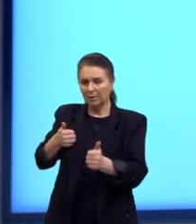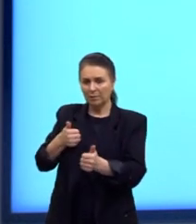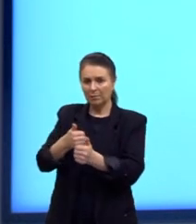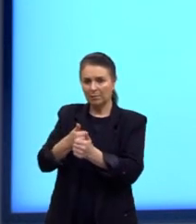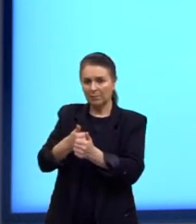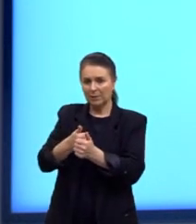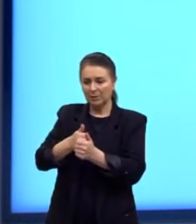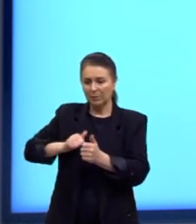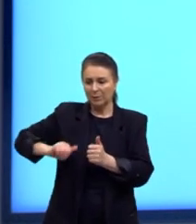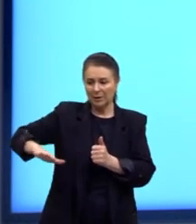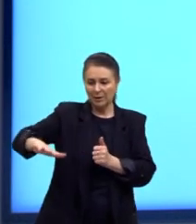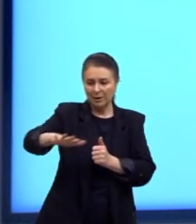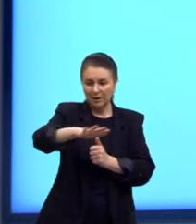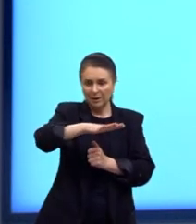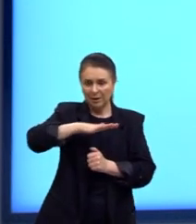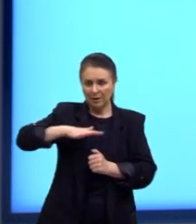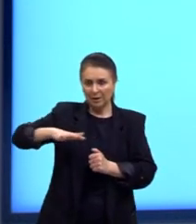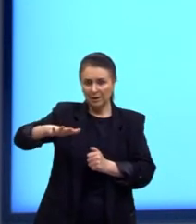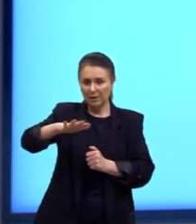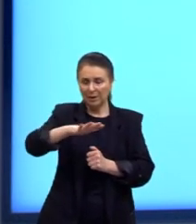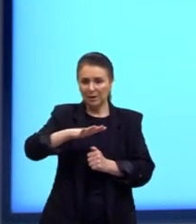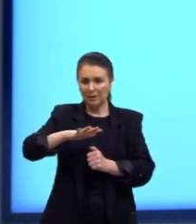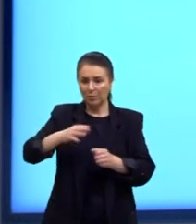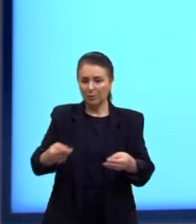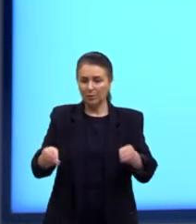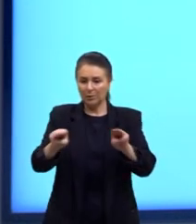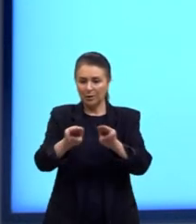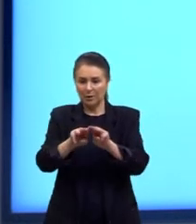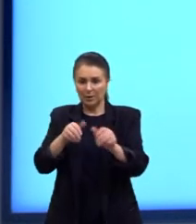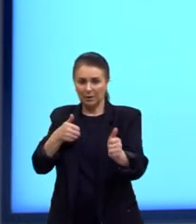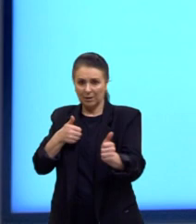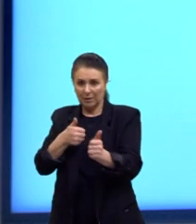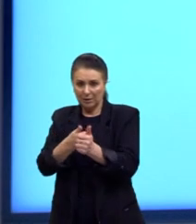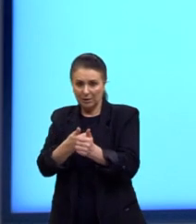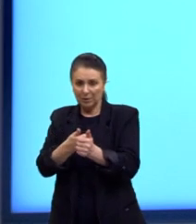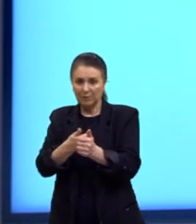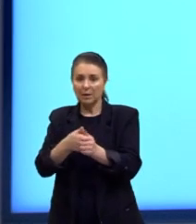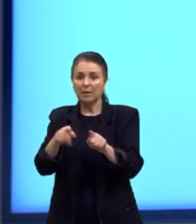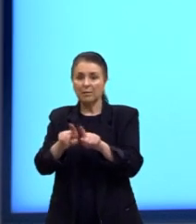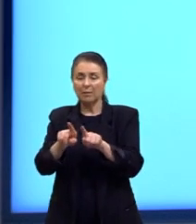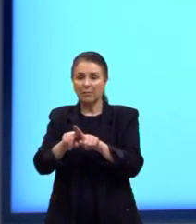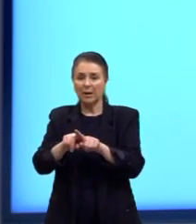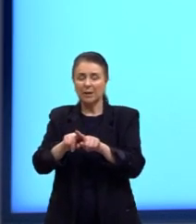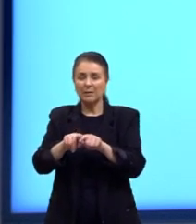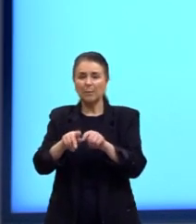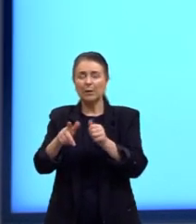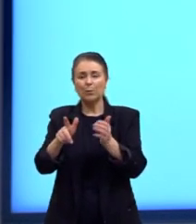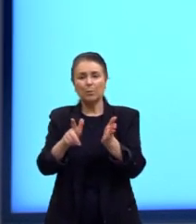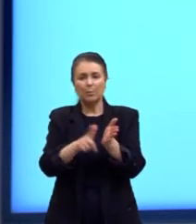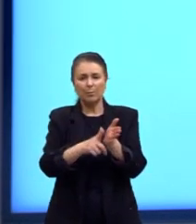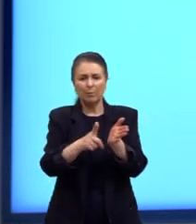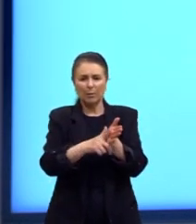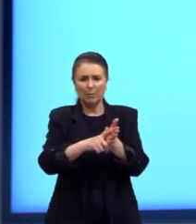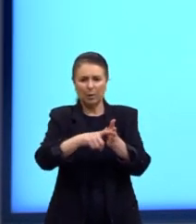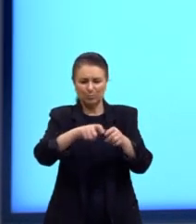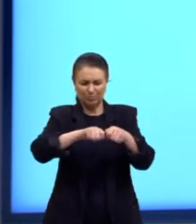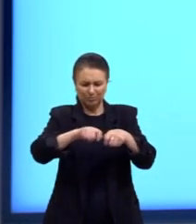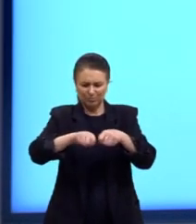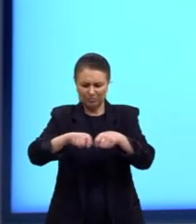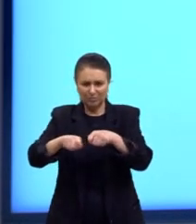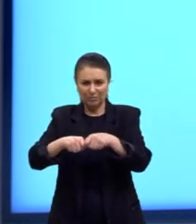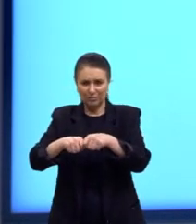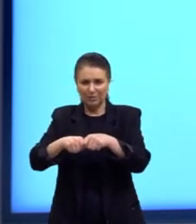campo que está próximo dele. Da mesma forma, né? Que os pedaços de papel, quando a gente falou, né? Sobre essa